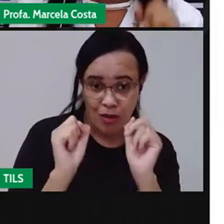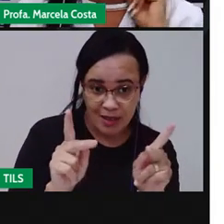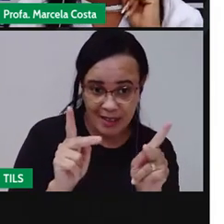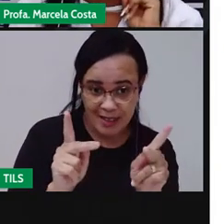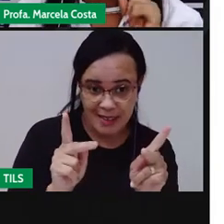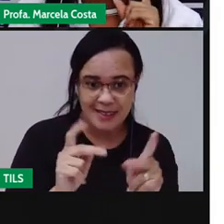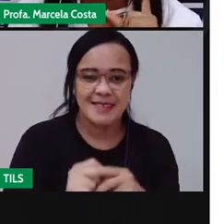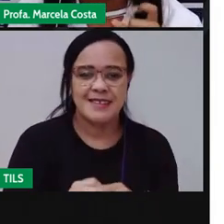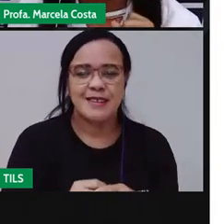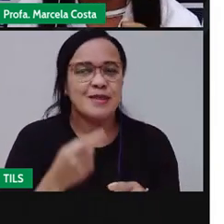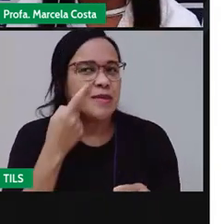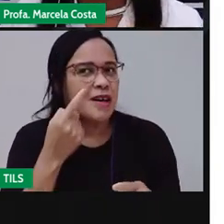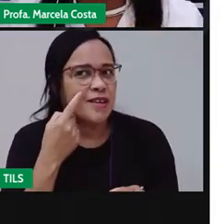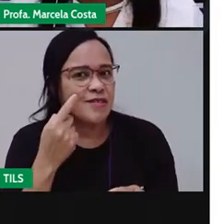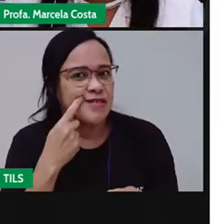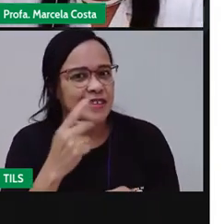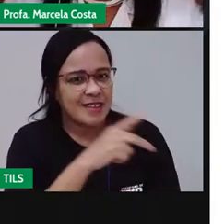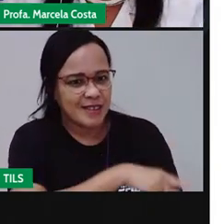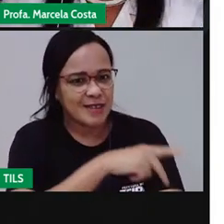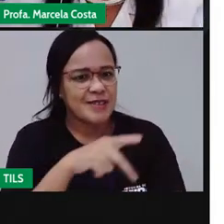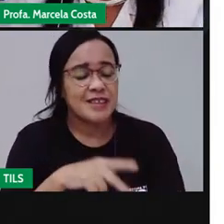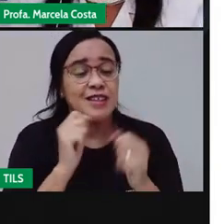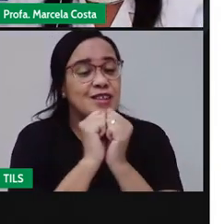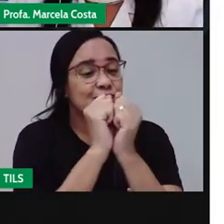Agora tem um desafio.